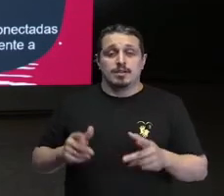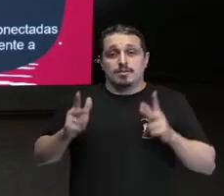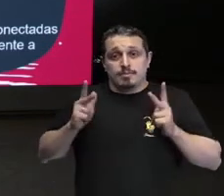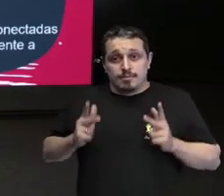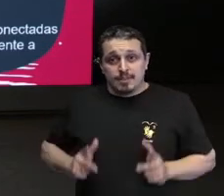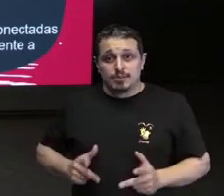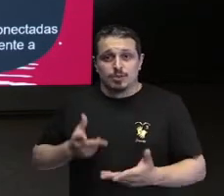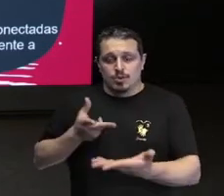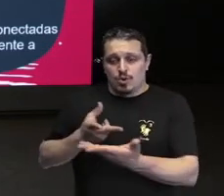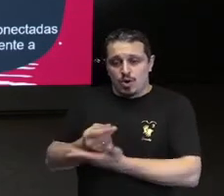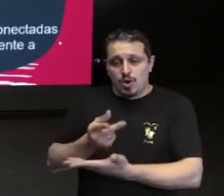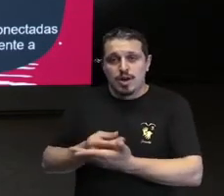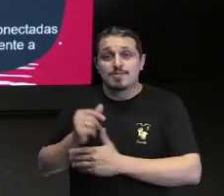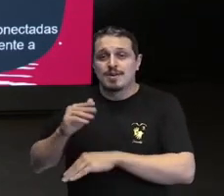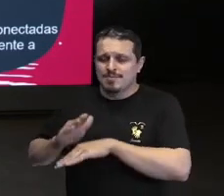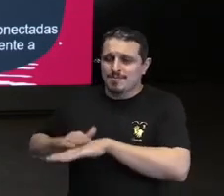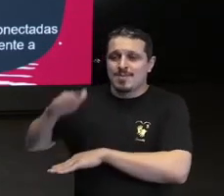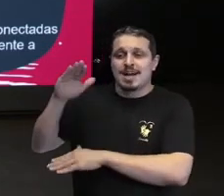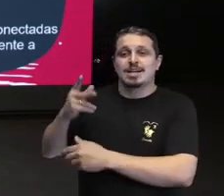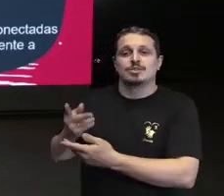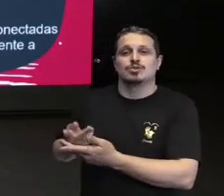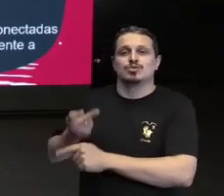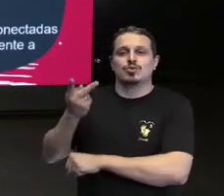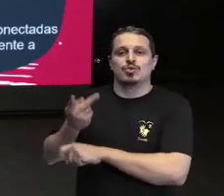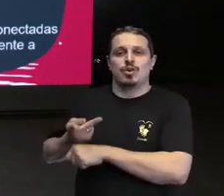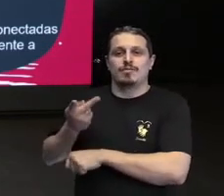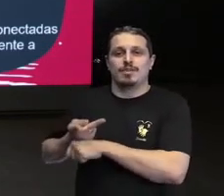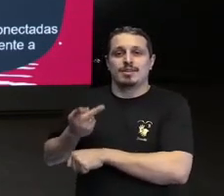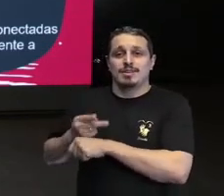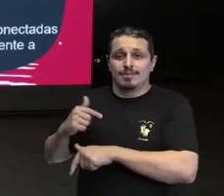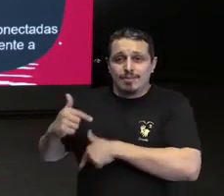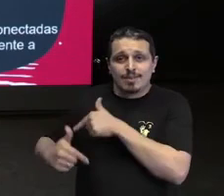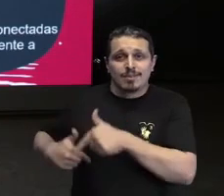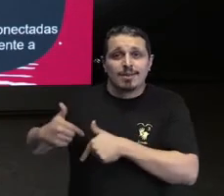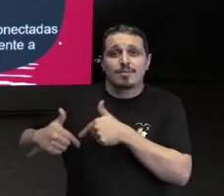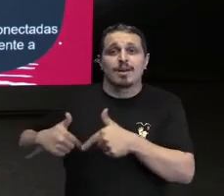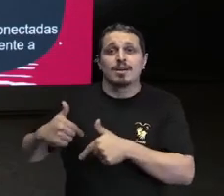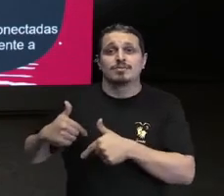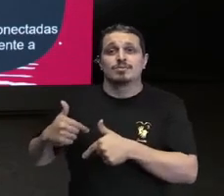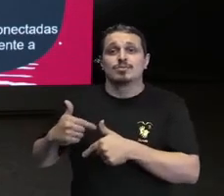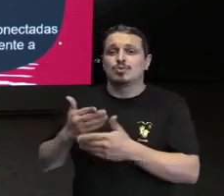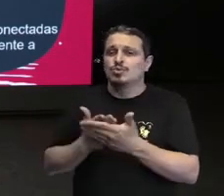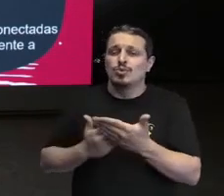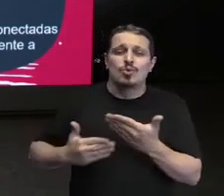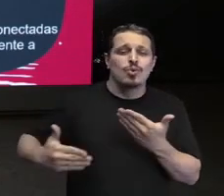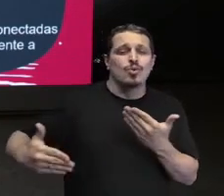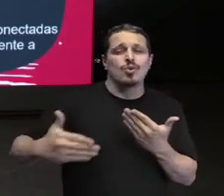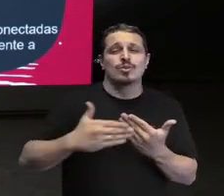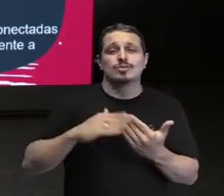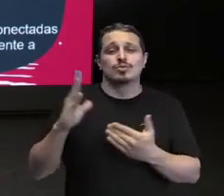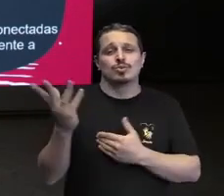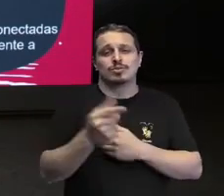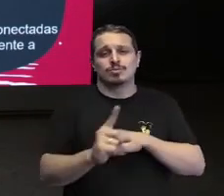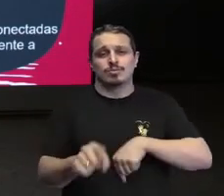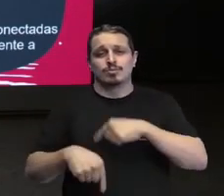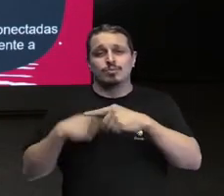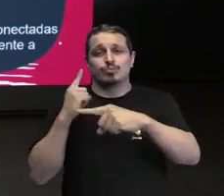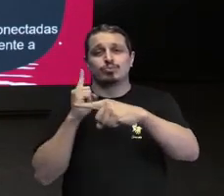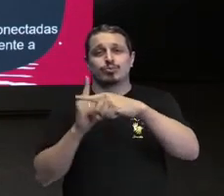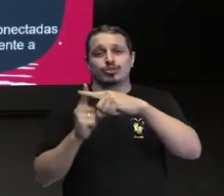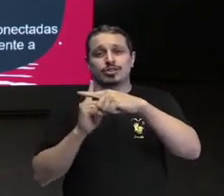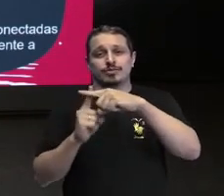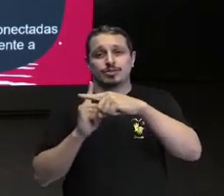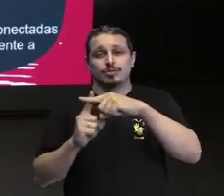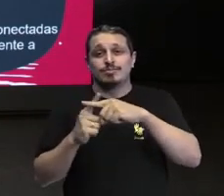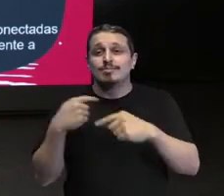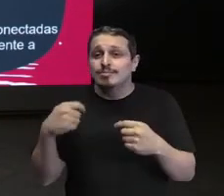serviço enfim e aí todo mundo ganha né então eu de fato quanto mais eu estudo